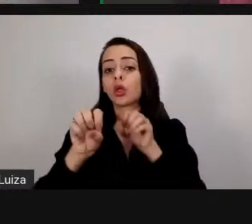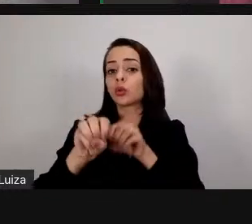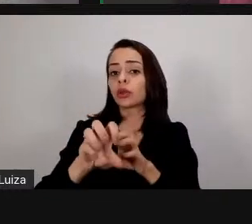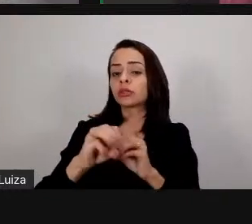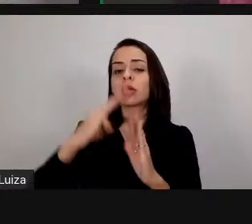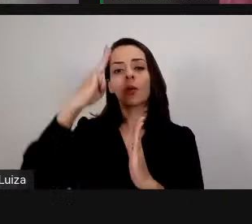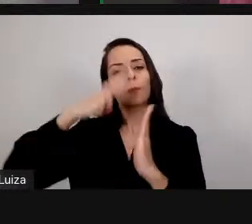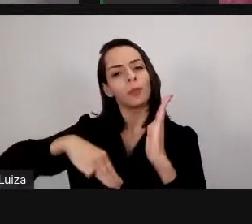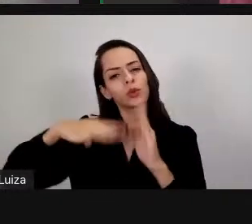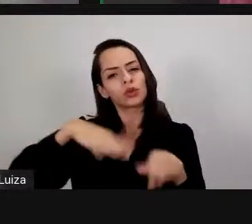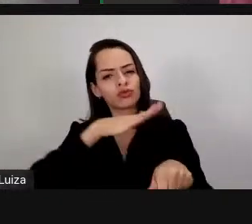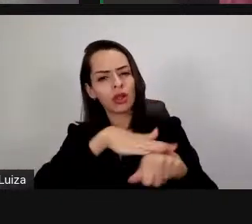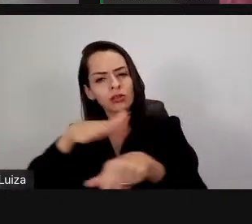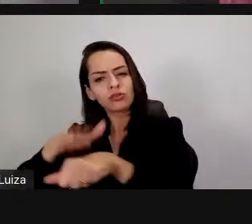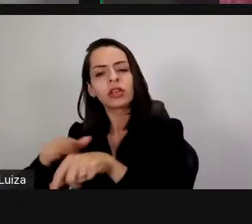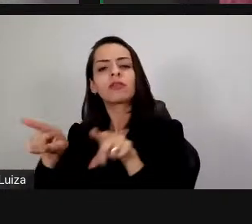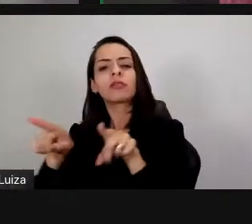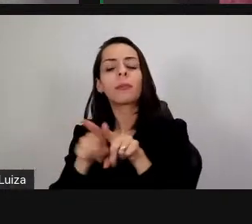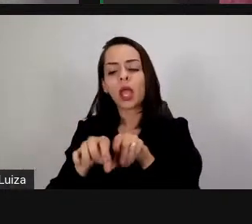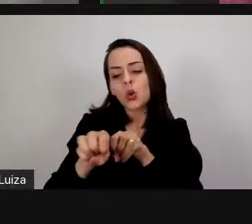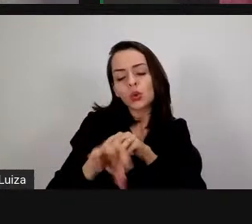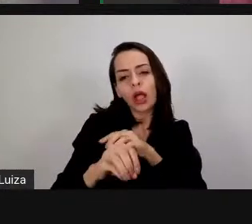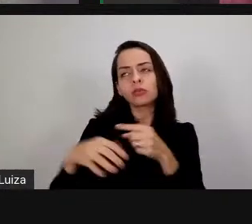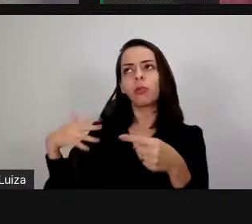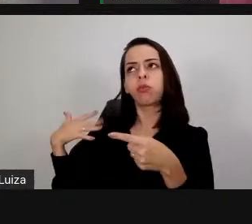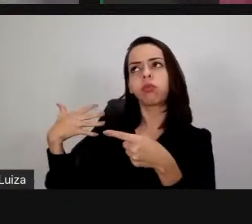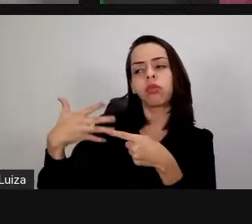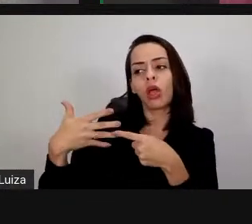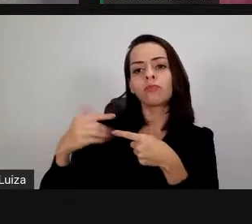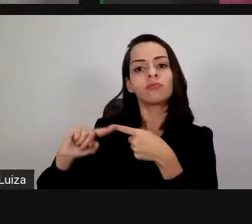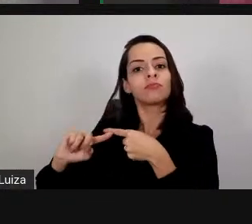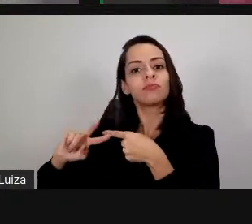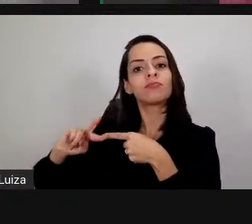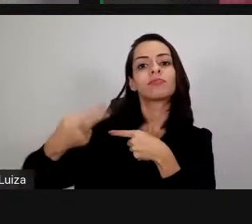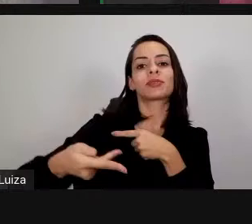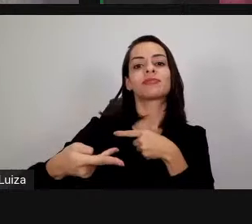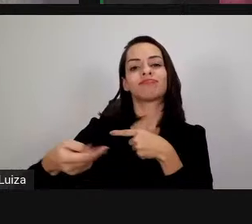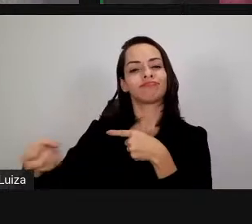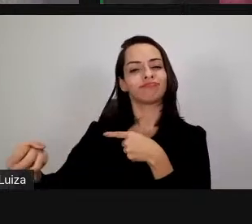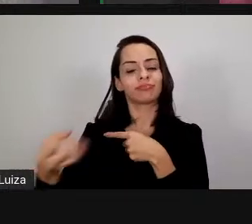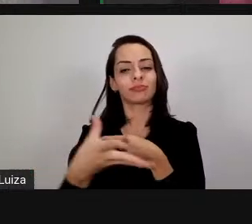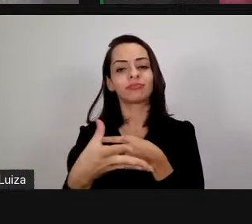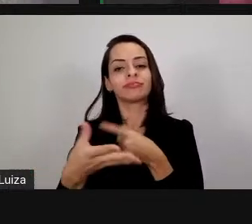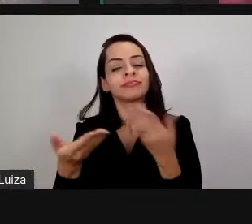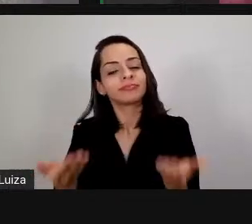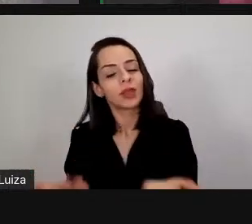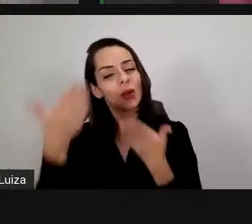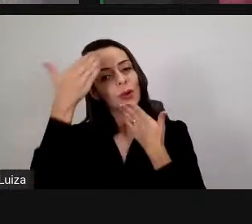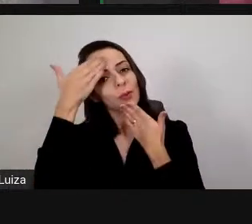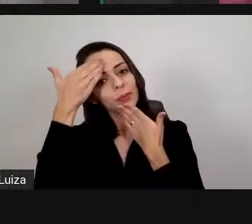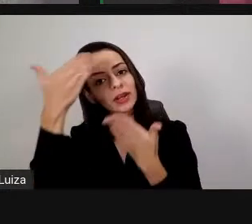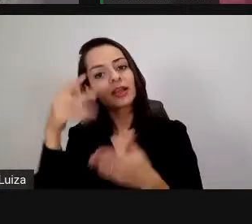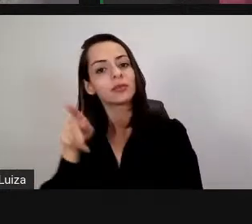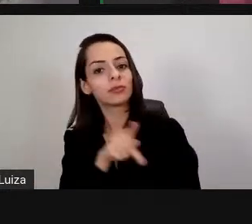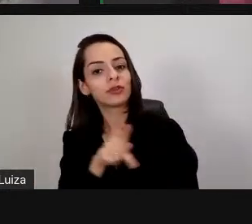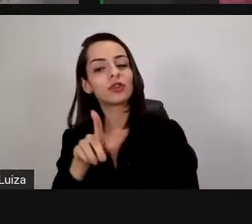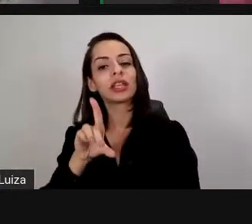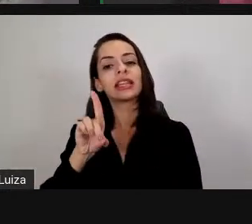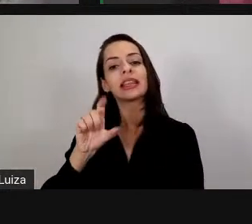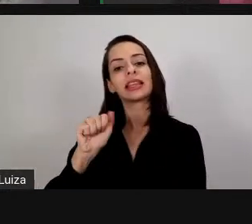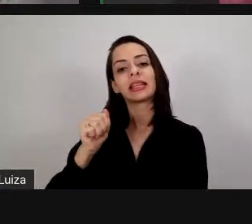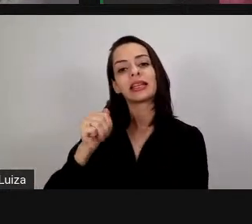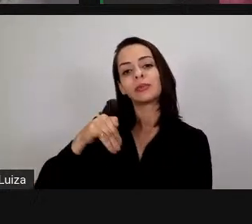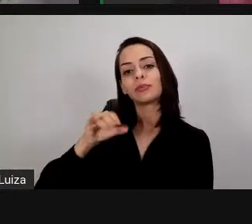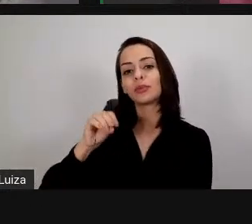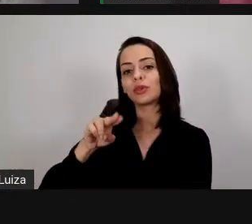disrupção em educação. E, nesse sentido, agradecemos, damos as boas-vindas para o professor Damione, para o